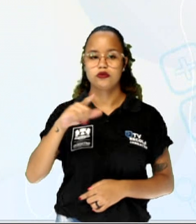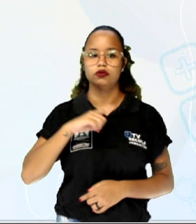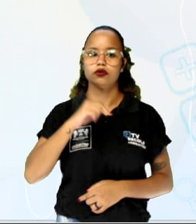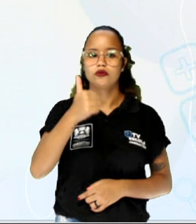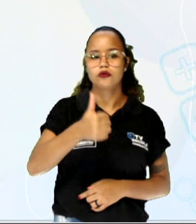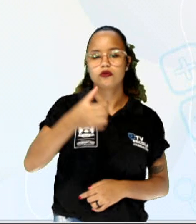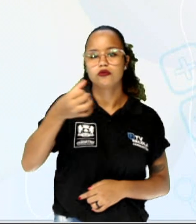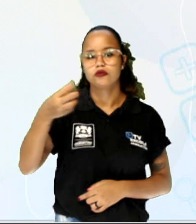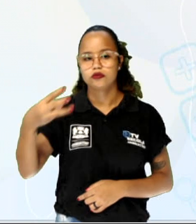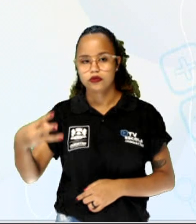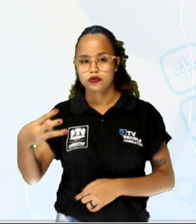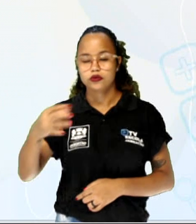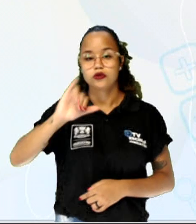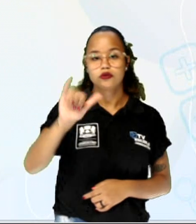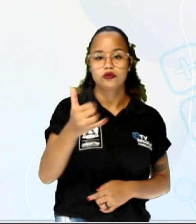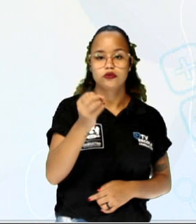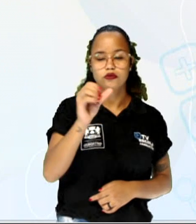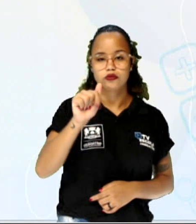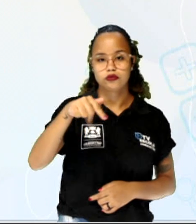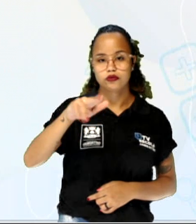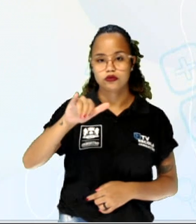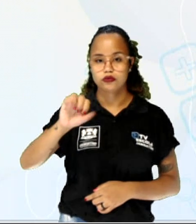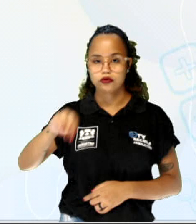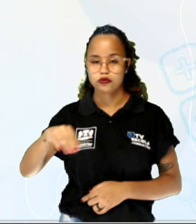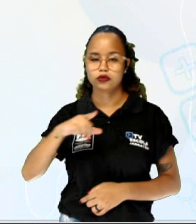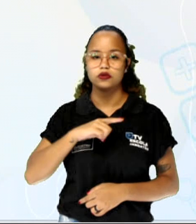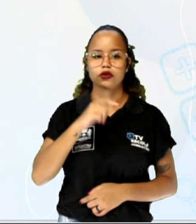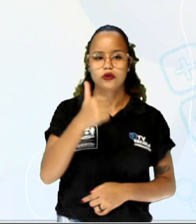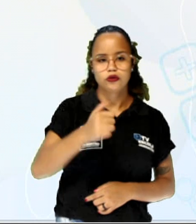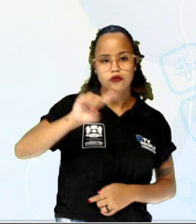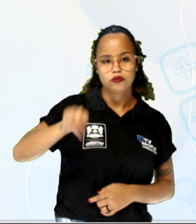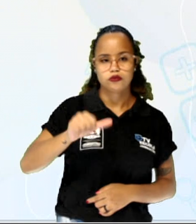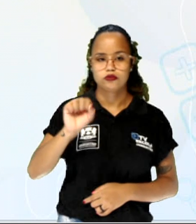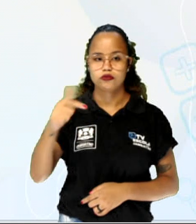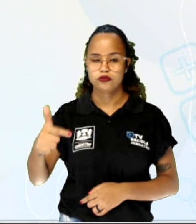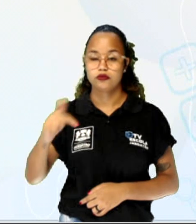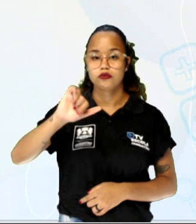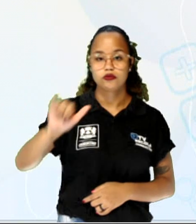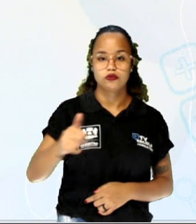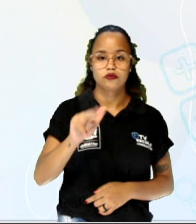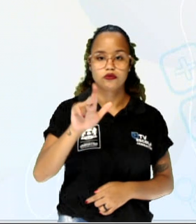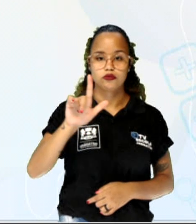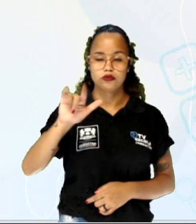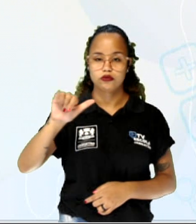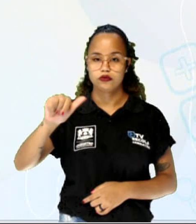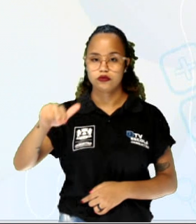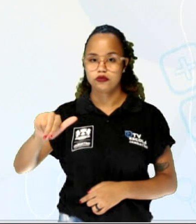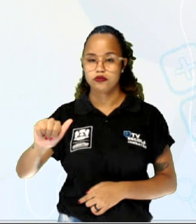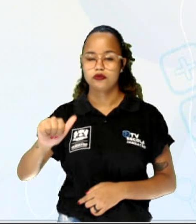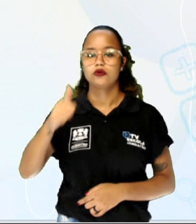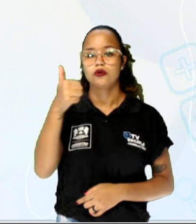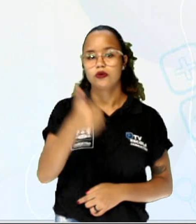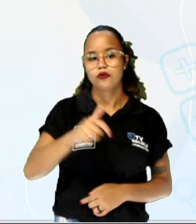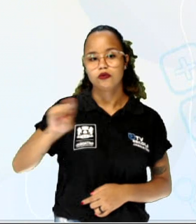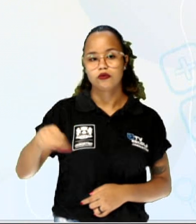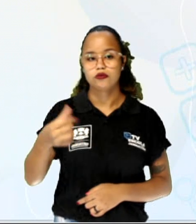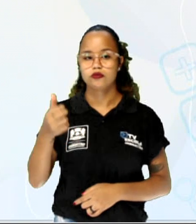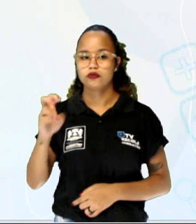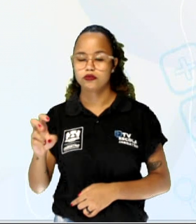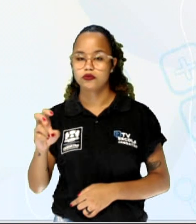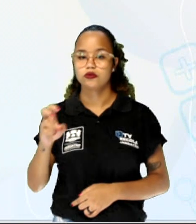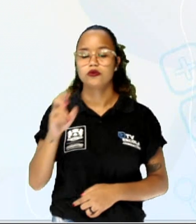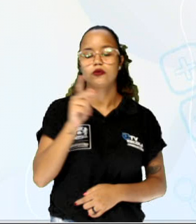Joaquim tem 1,82m, a professora Juliana tem 1,65m, a professora